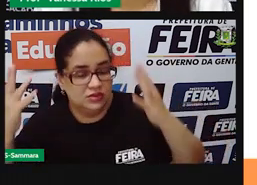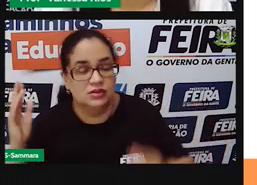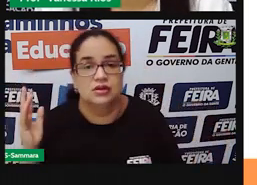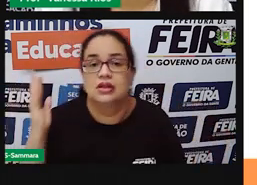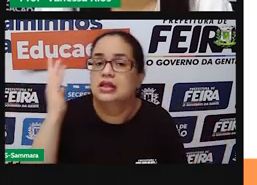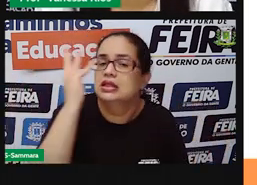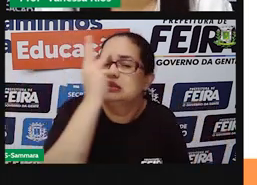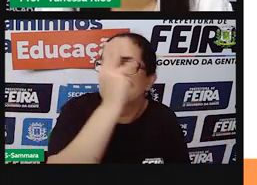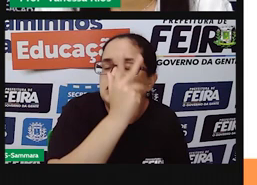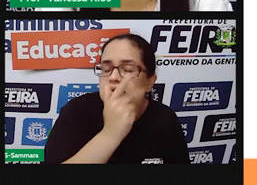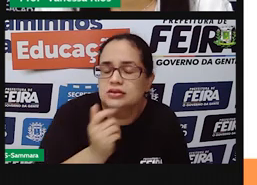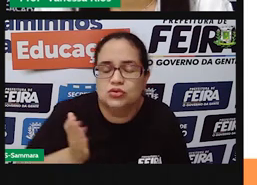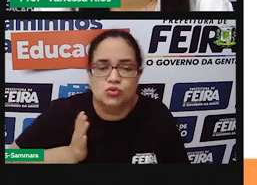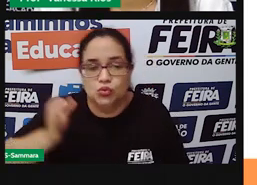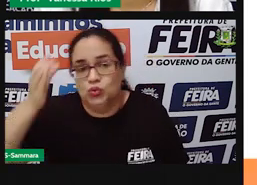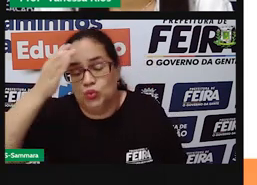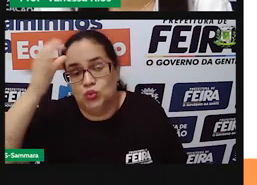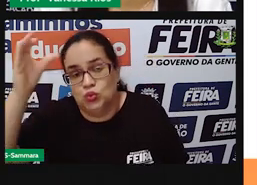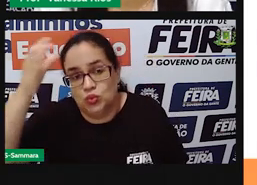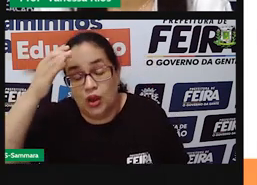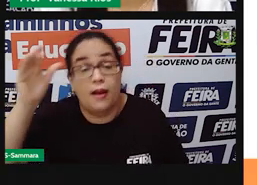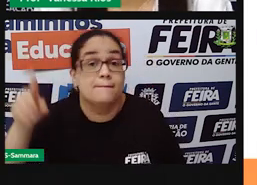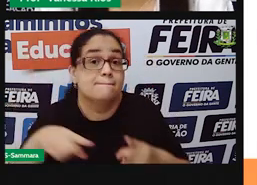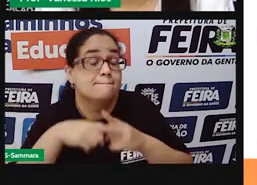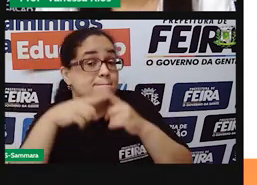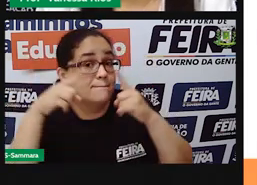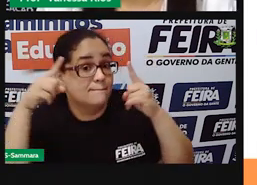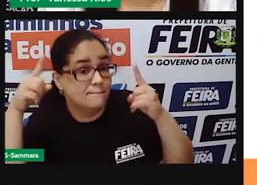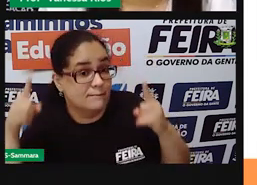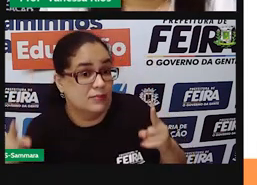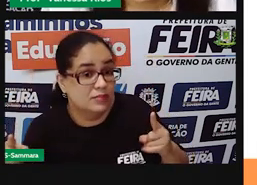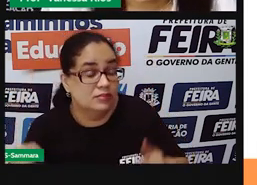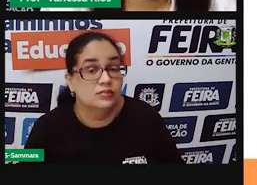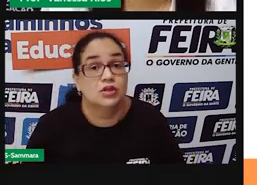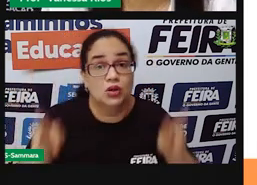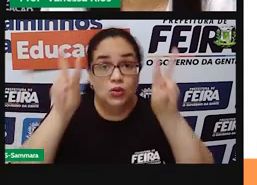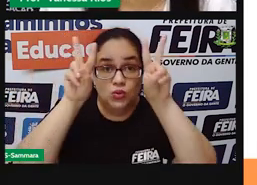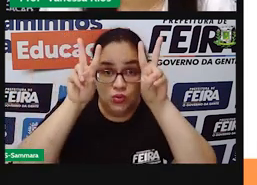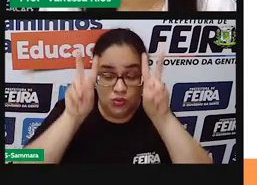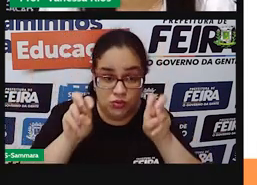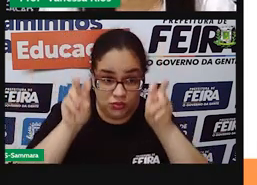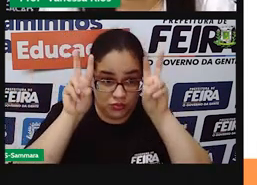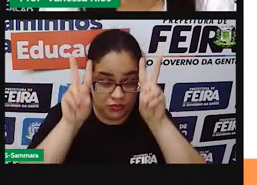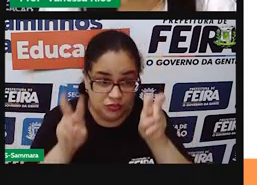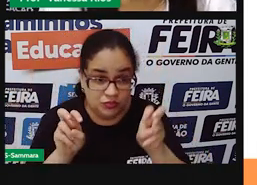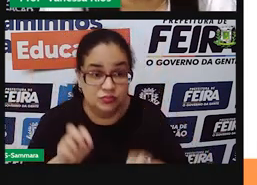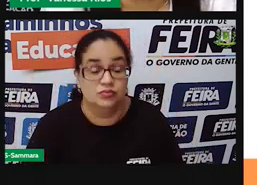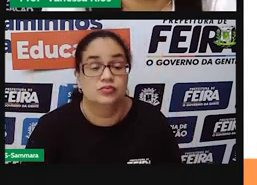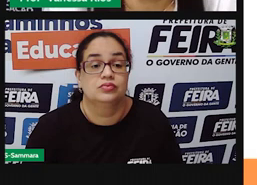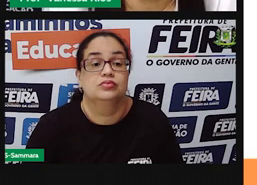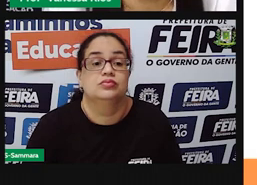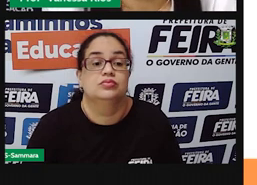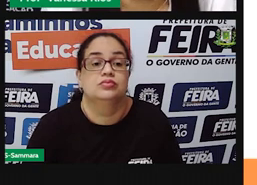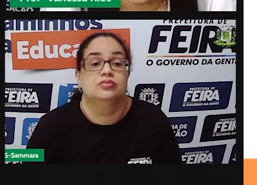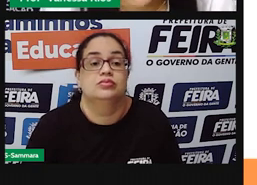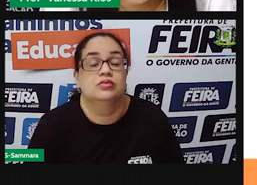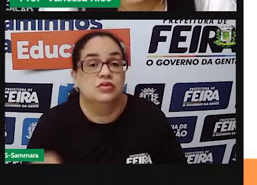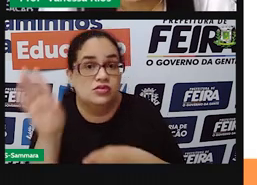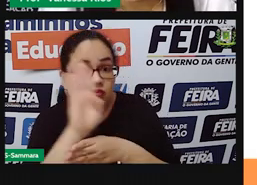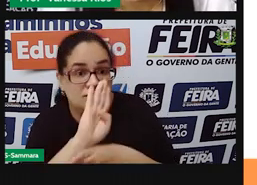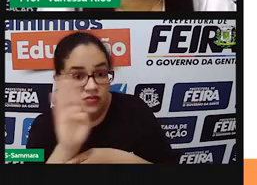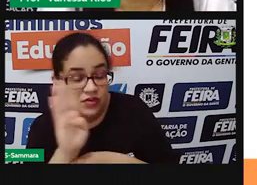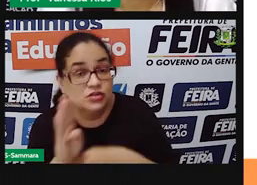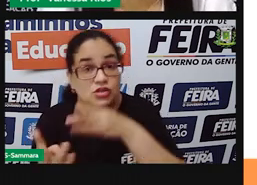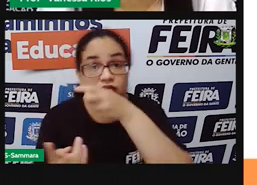rica culturalmente. Mas voltando aí ao nosso assunto, né? Ao assunto dessa videoaula, que é o